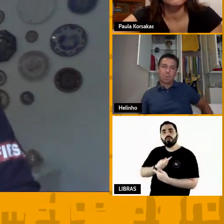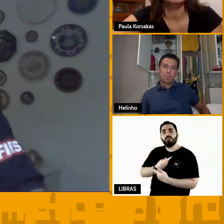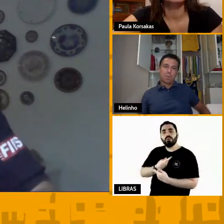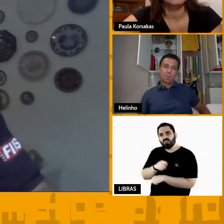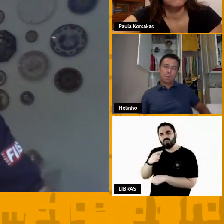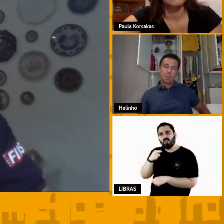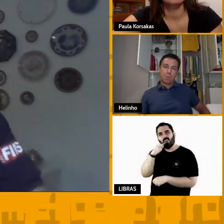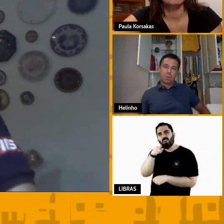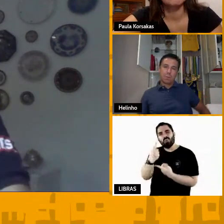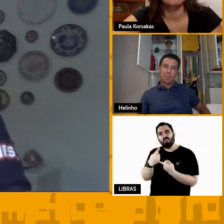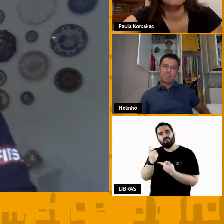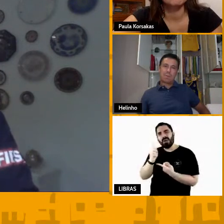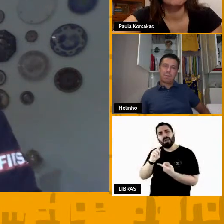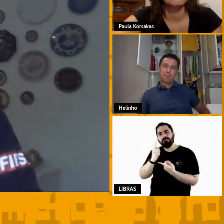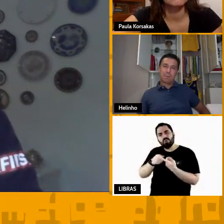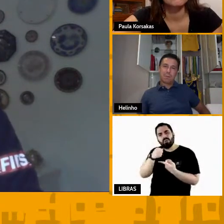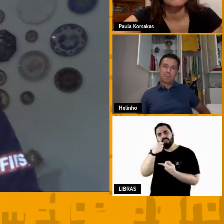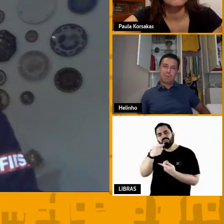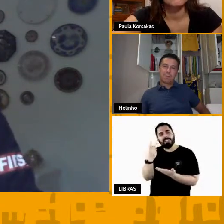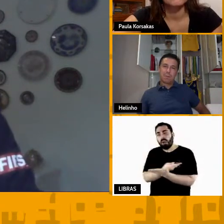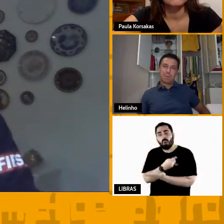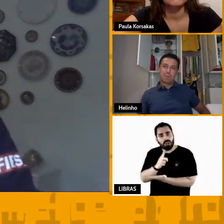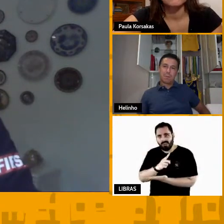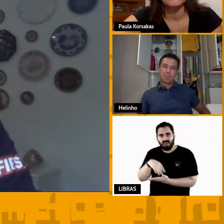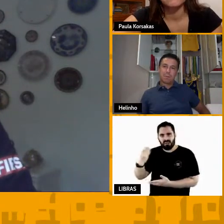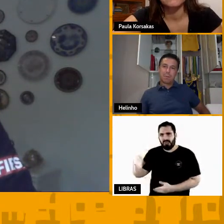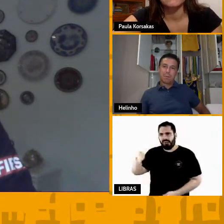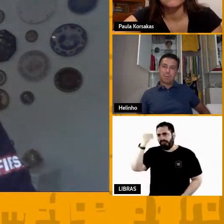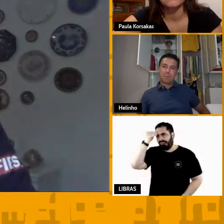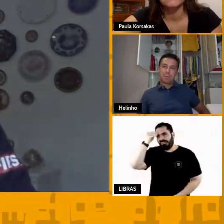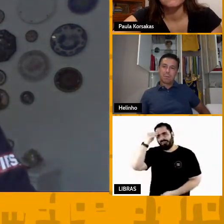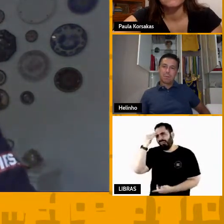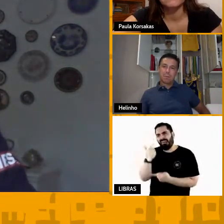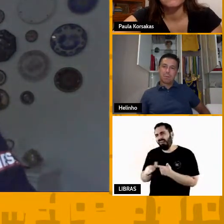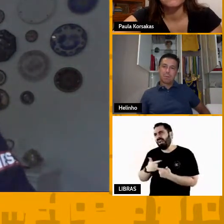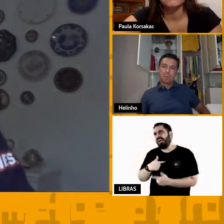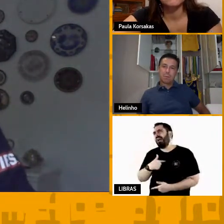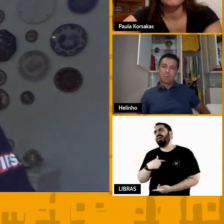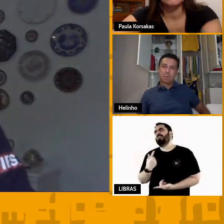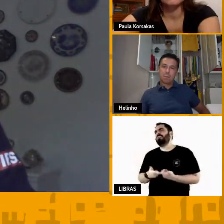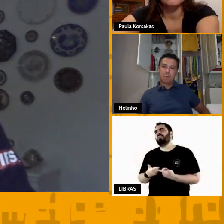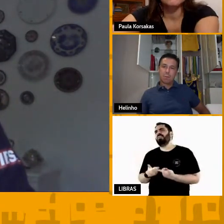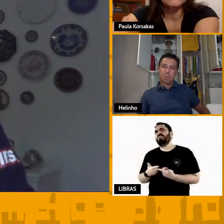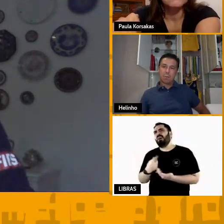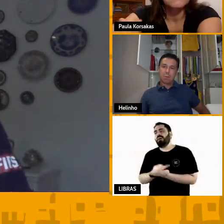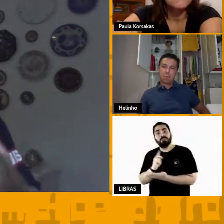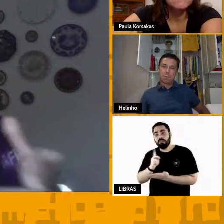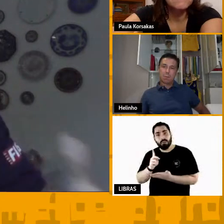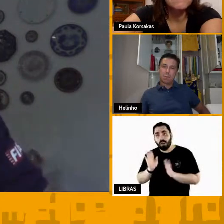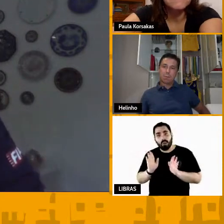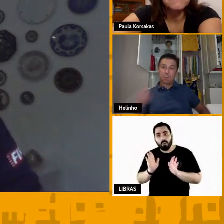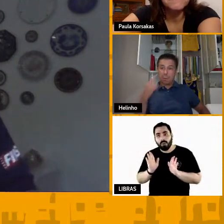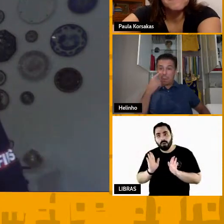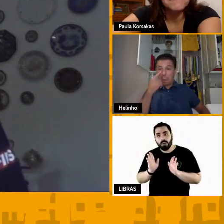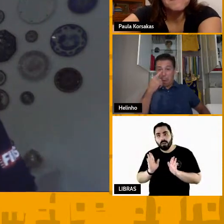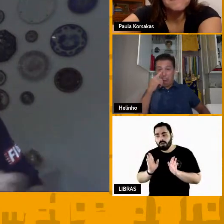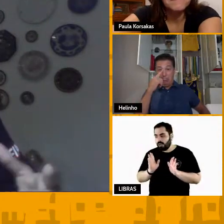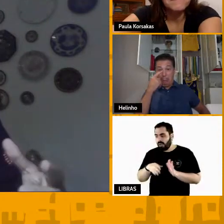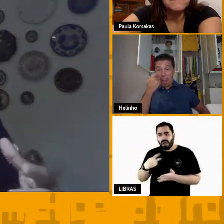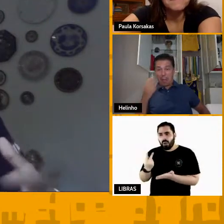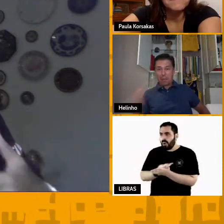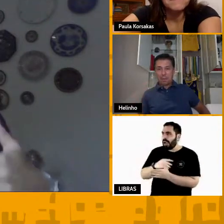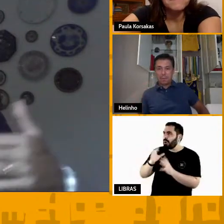não põe minhoca na sua cabeça porque às vezes a cabeça do jogador viaja eu errei uma bola já vou sair